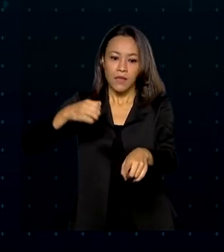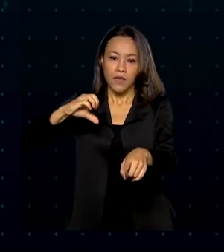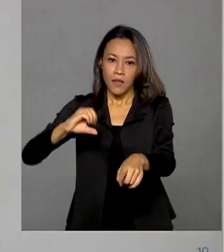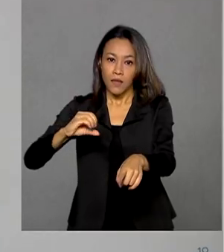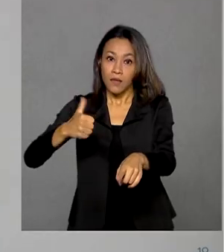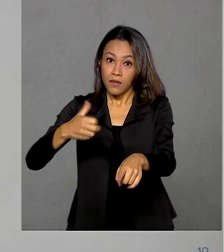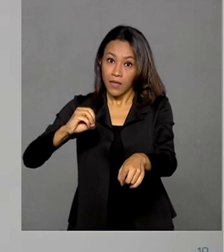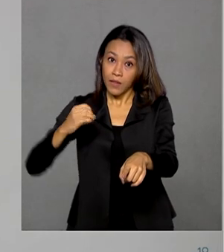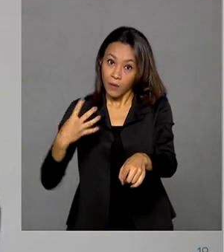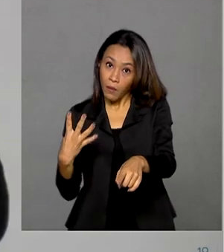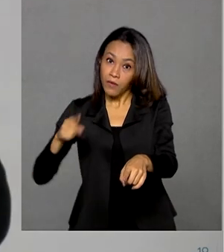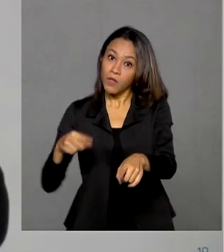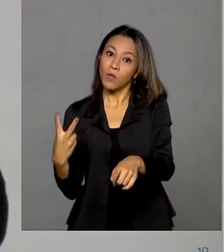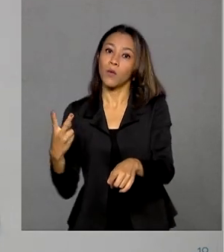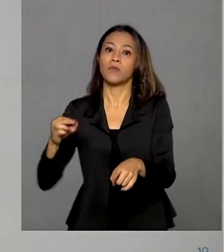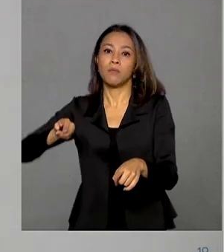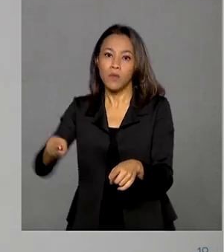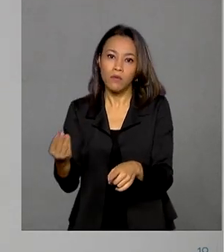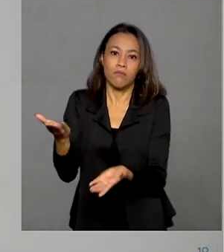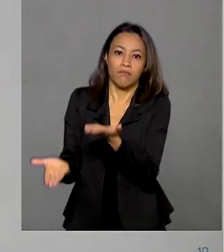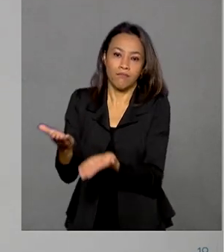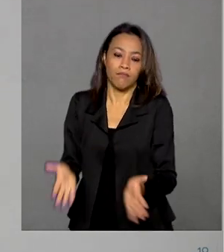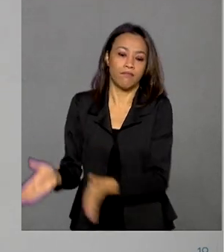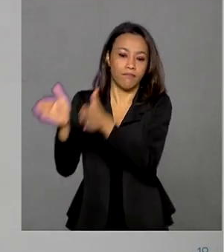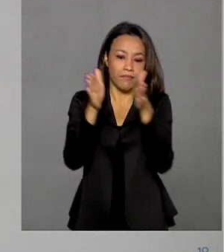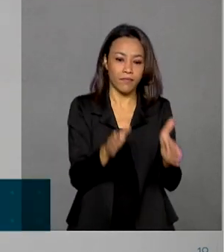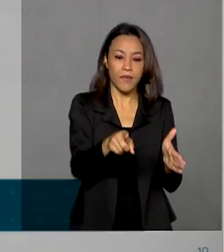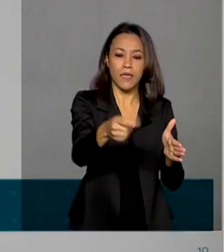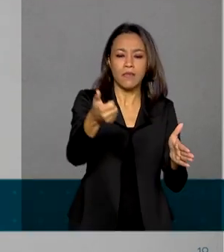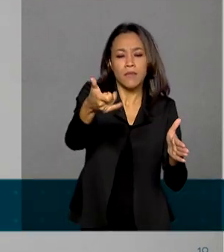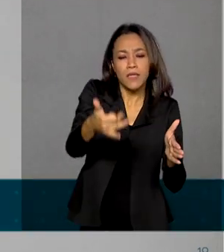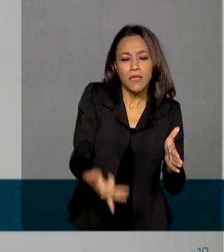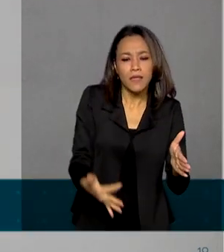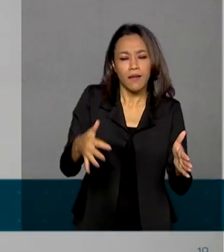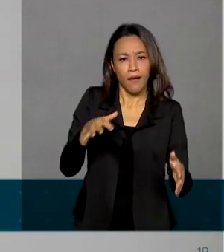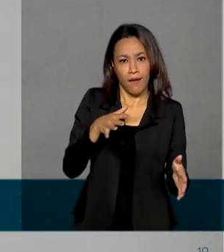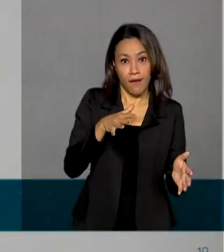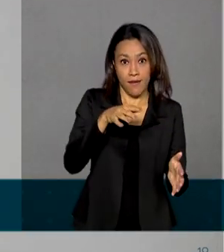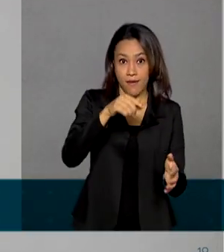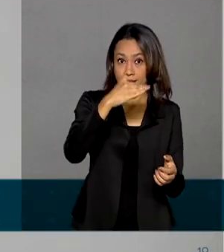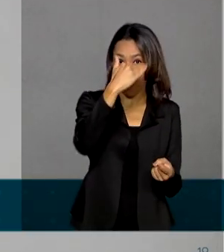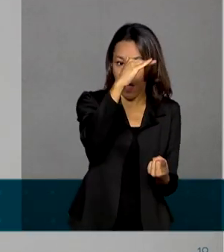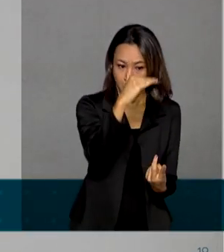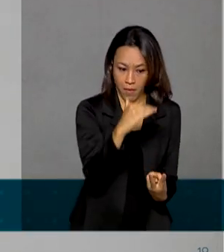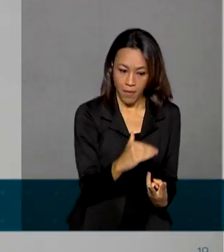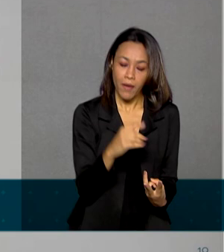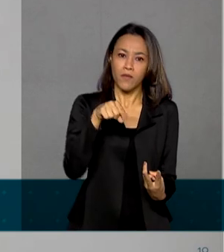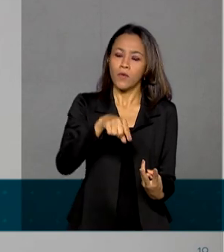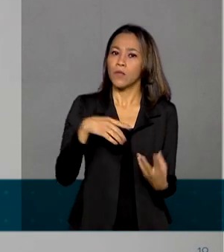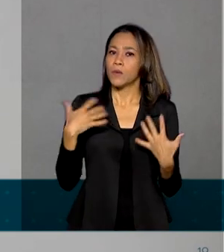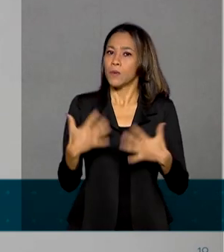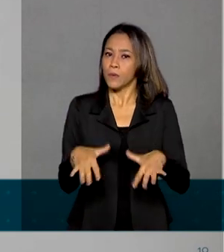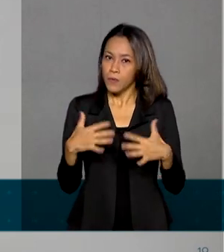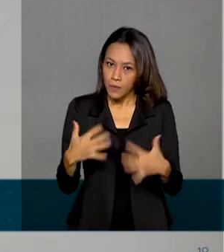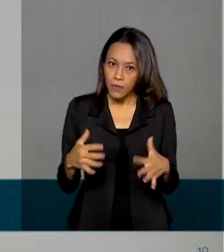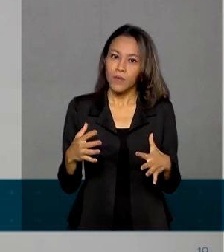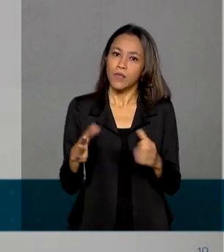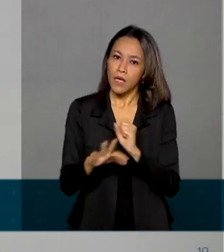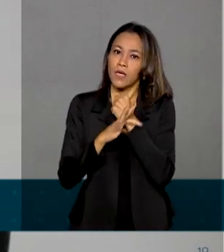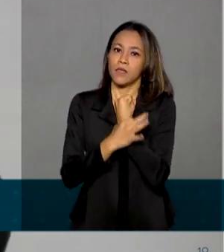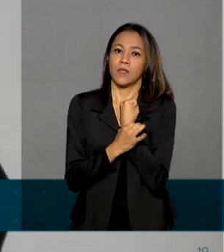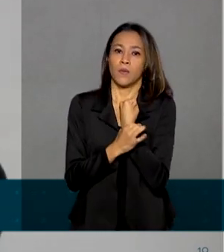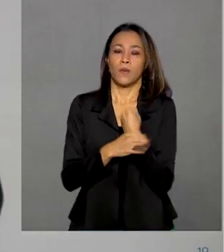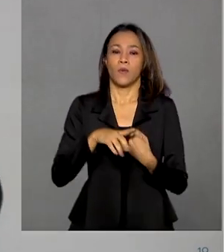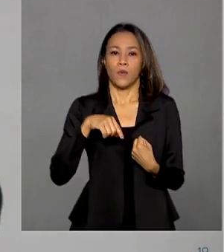toneladas. O setor manteve os mais altos níveis de prestação de serviço e garantiu que os nossos